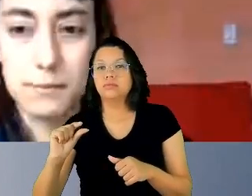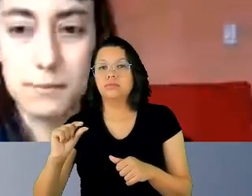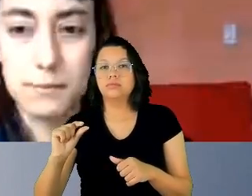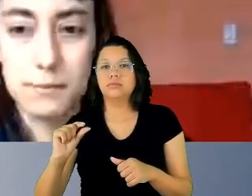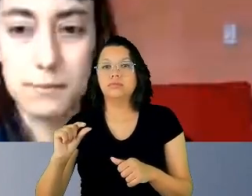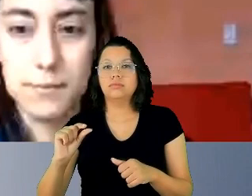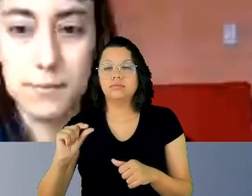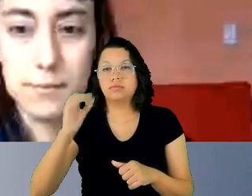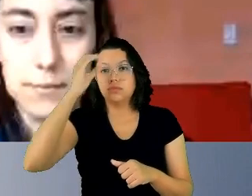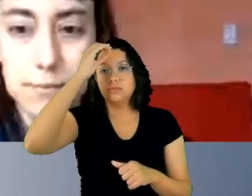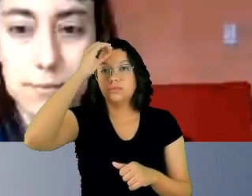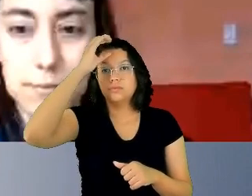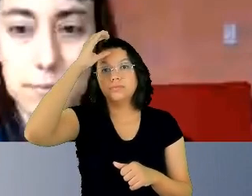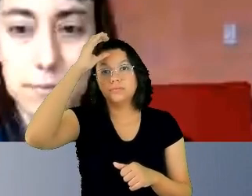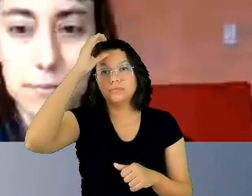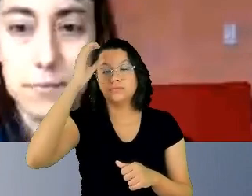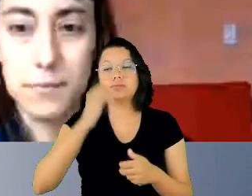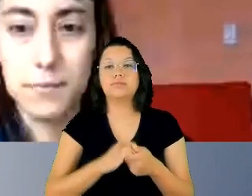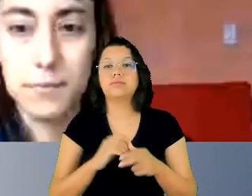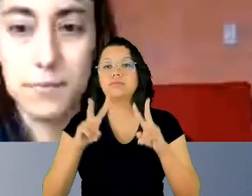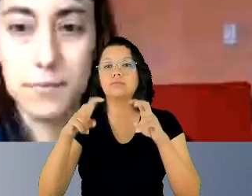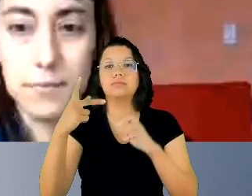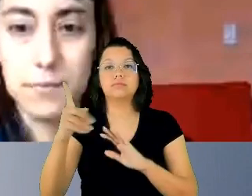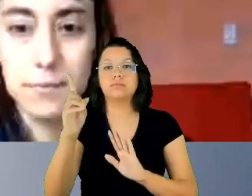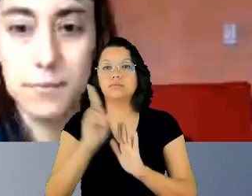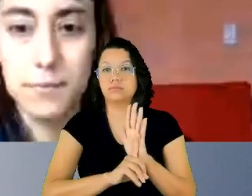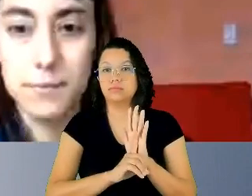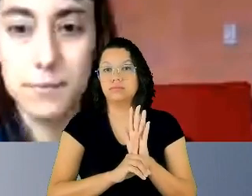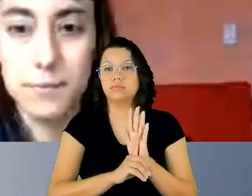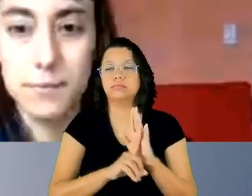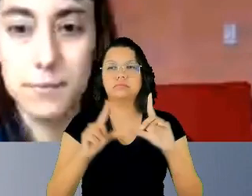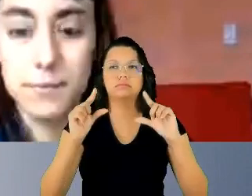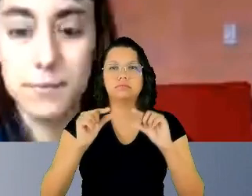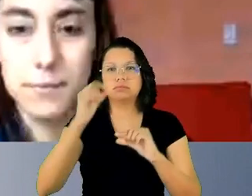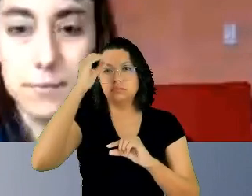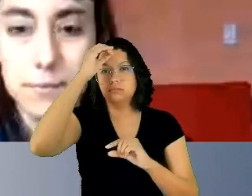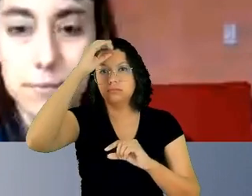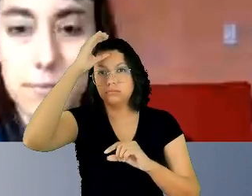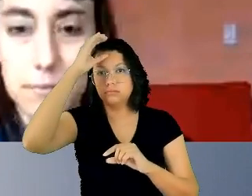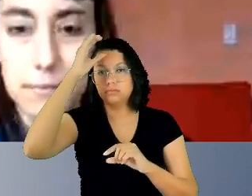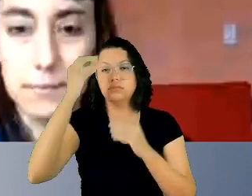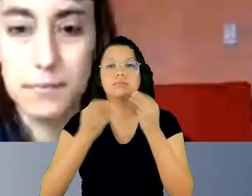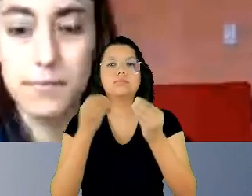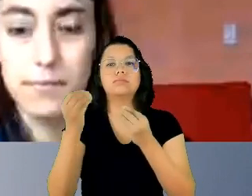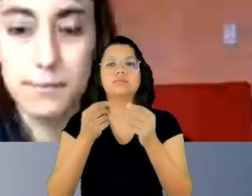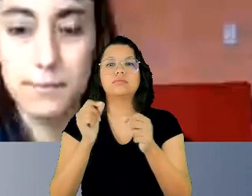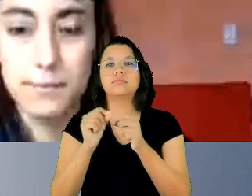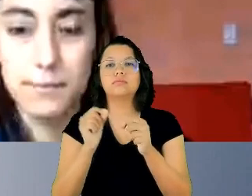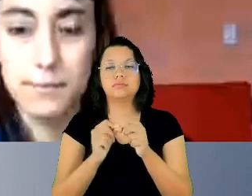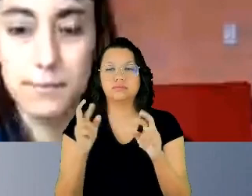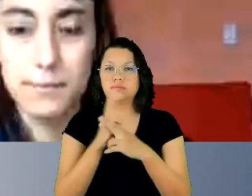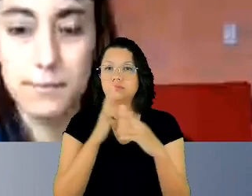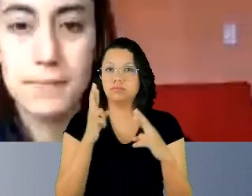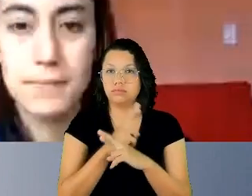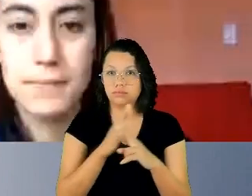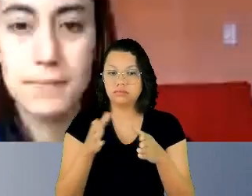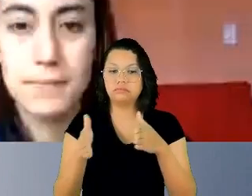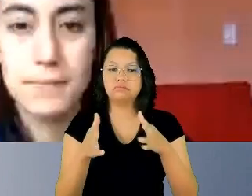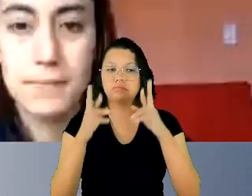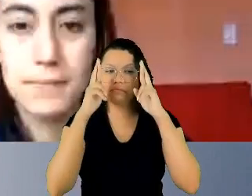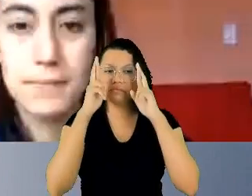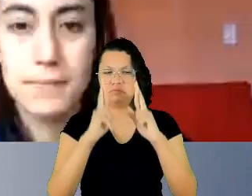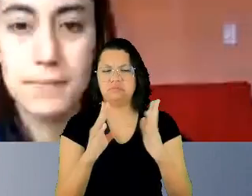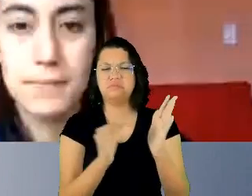pouco conhecimento dos seus direitos e pouco conhecimento de como agir em situações de desrespeito, de